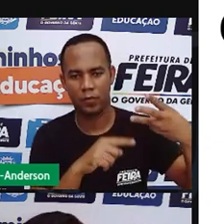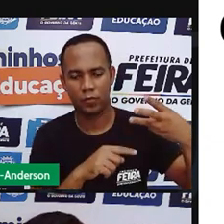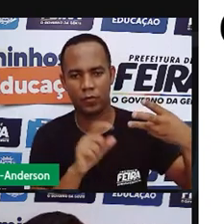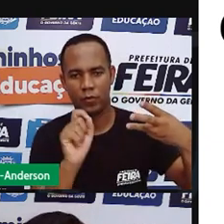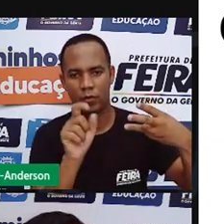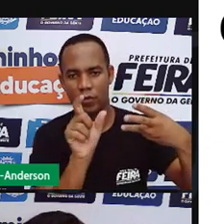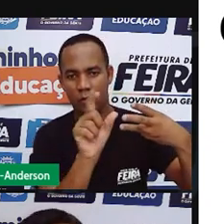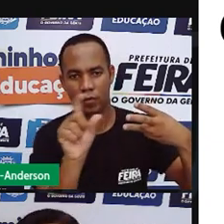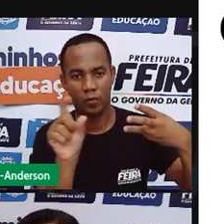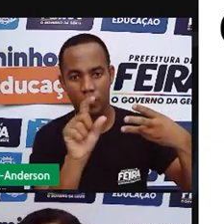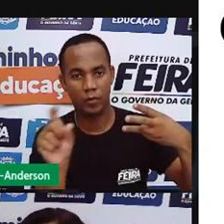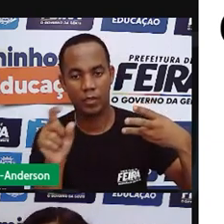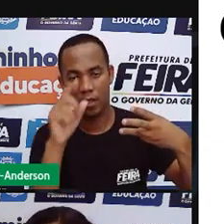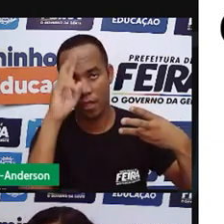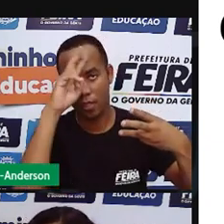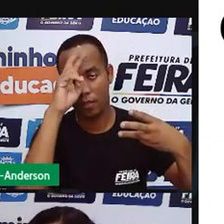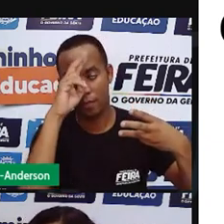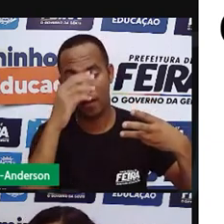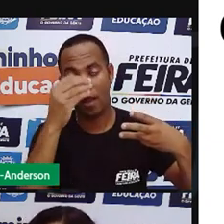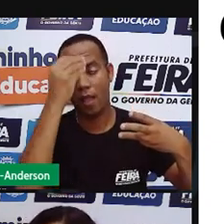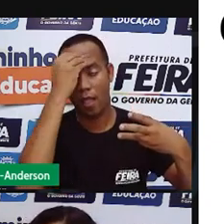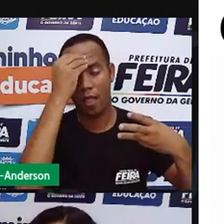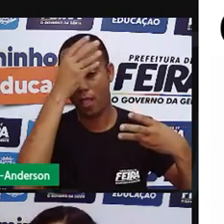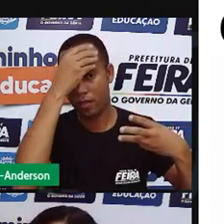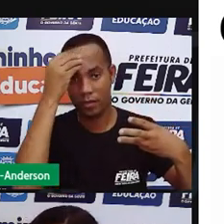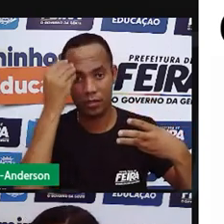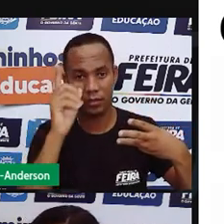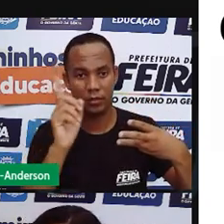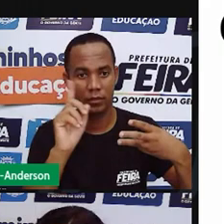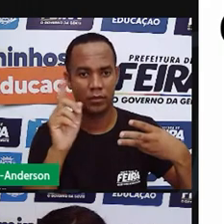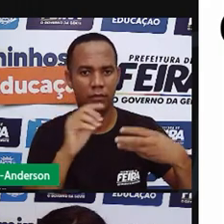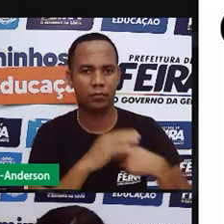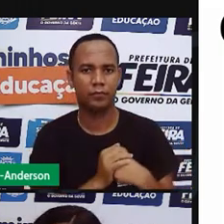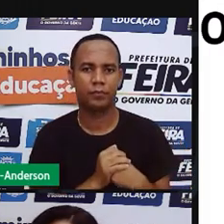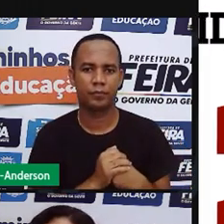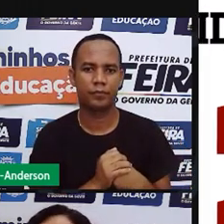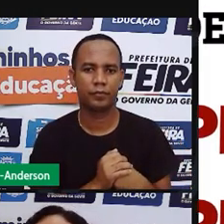produto, você não esquece o nome da pecuária. Entendeu?